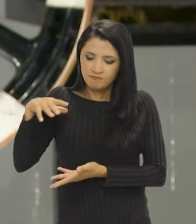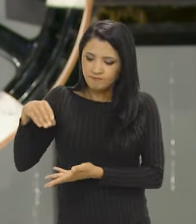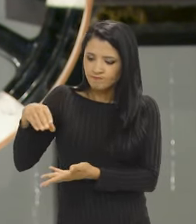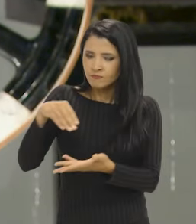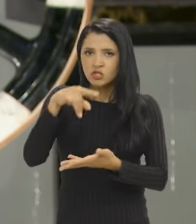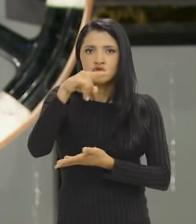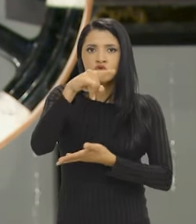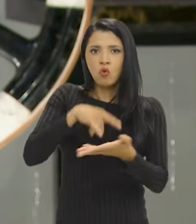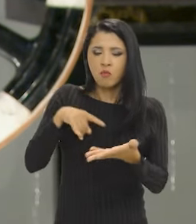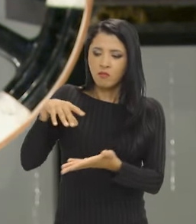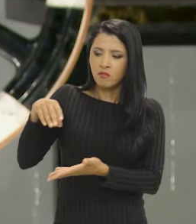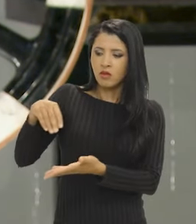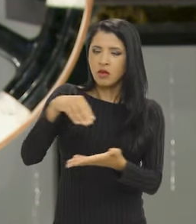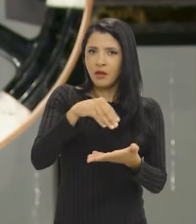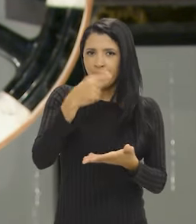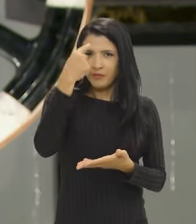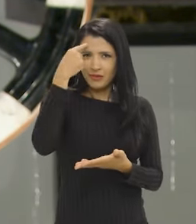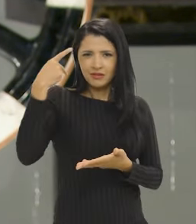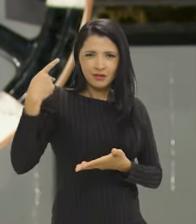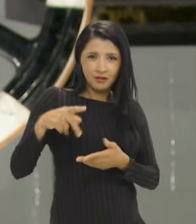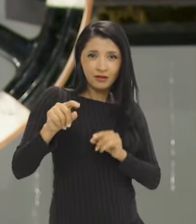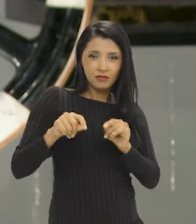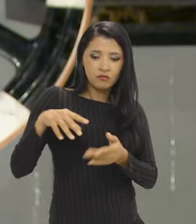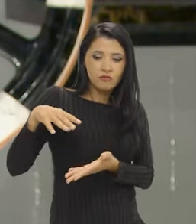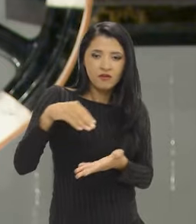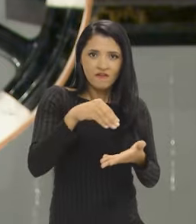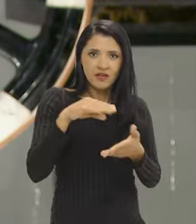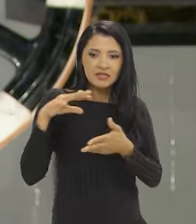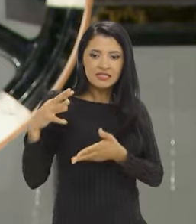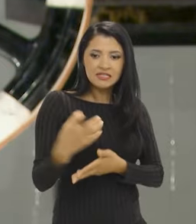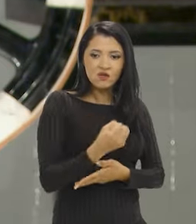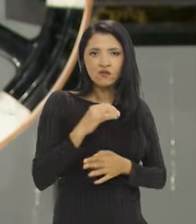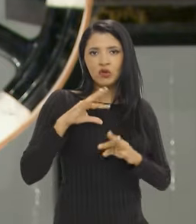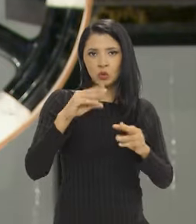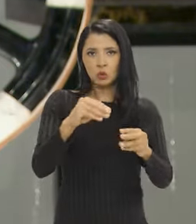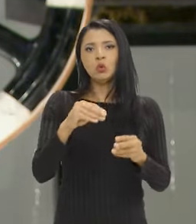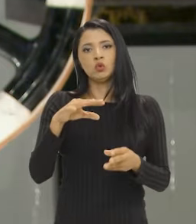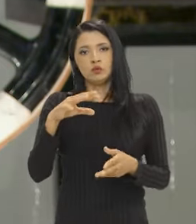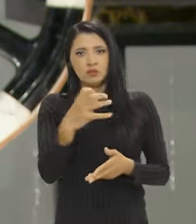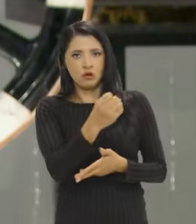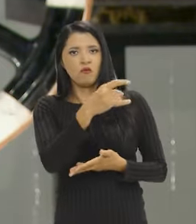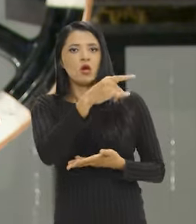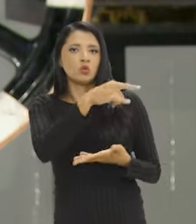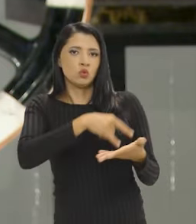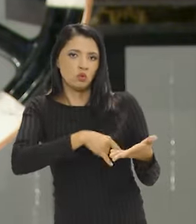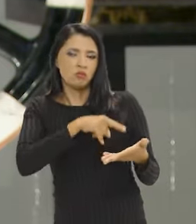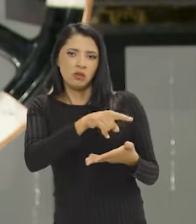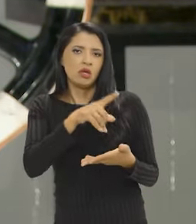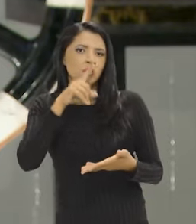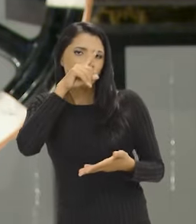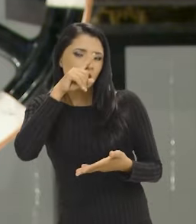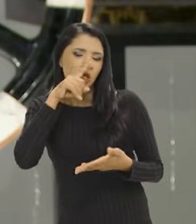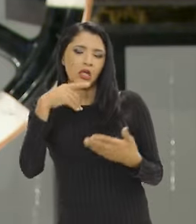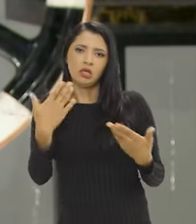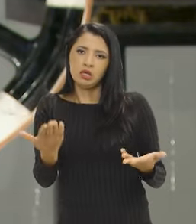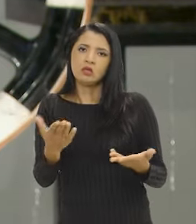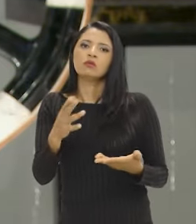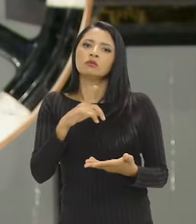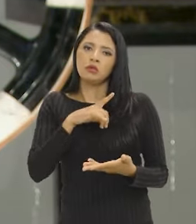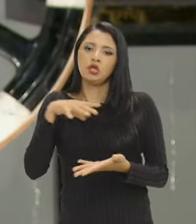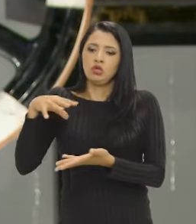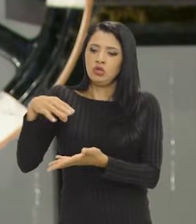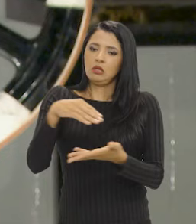em digitalização não só achando que ela vai salvar tudo. Vai salvar o documento, não tem risco.